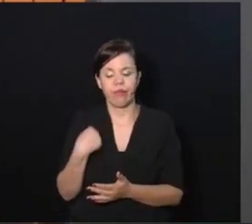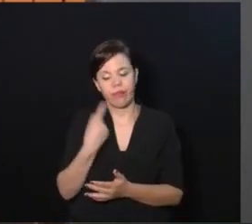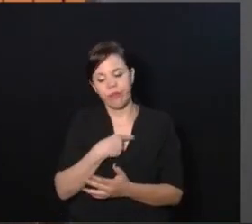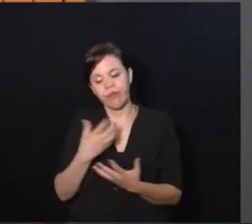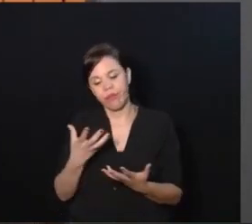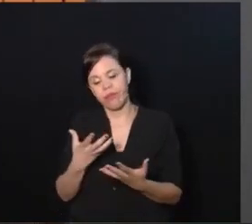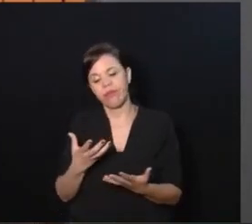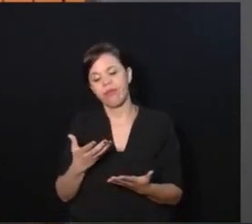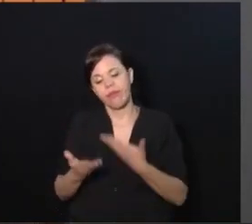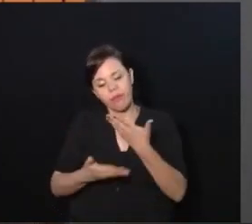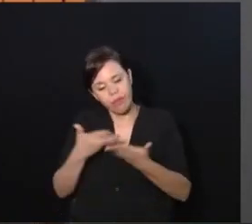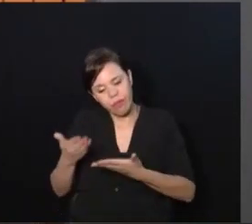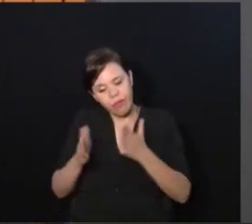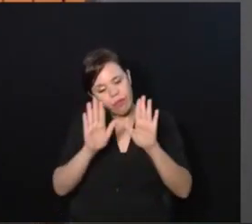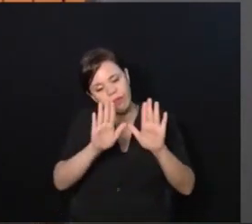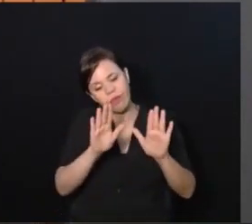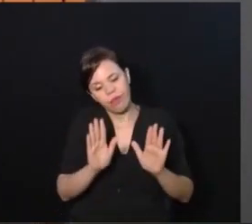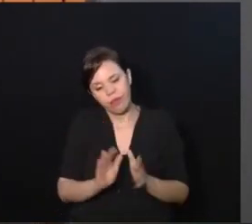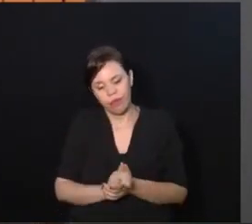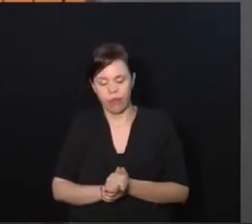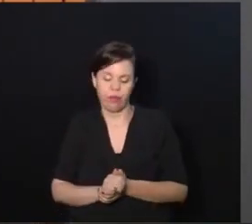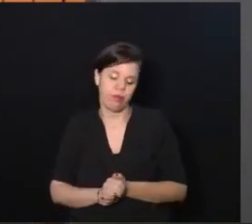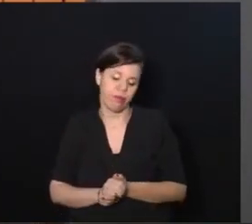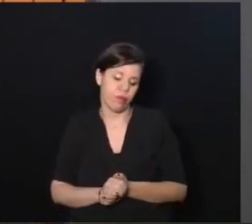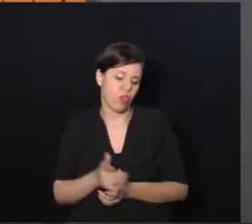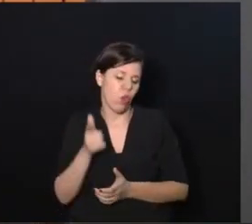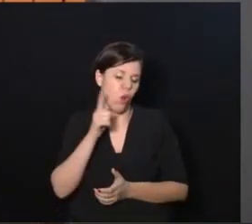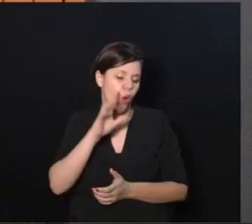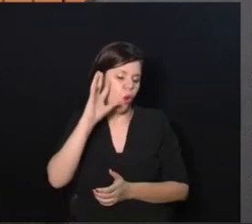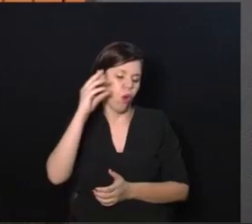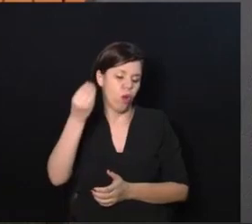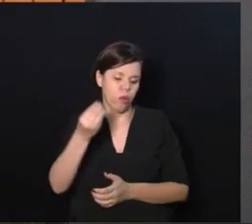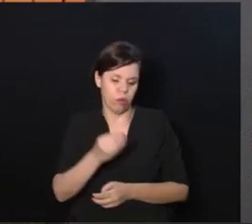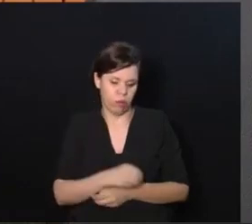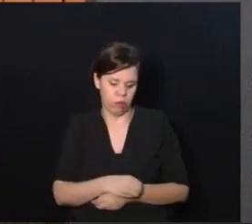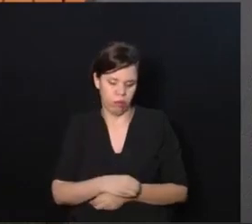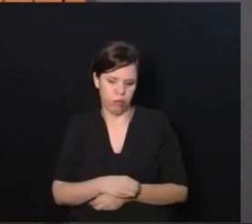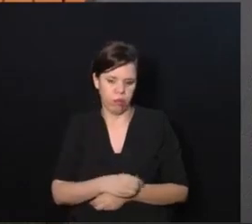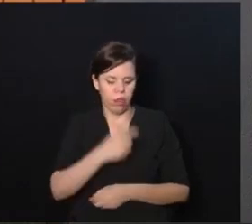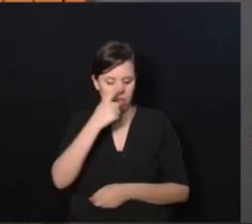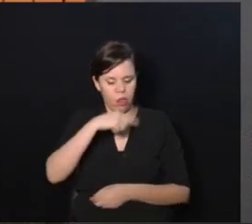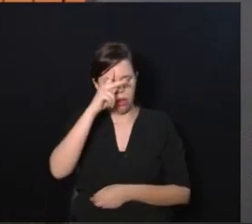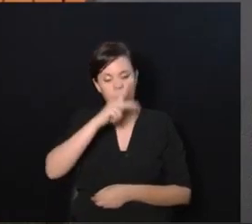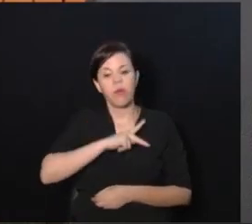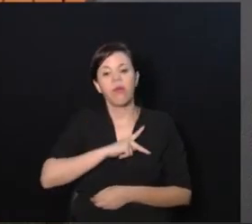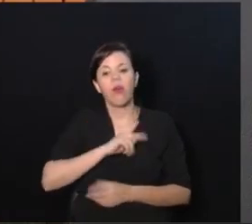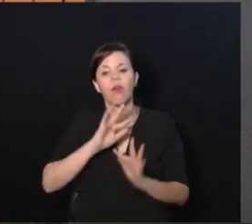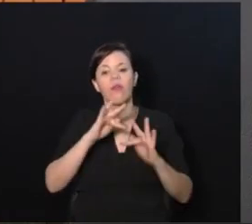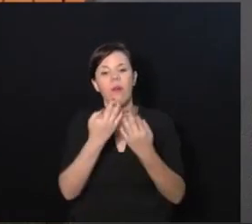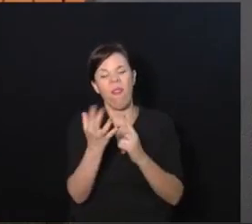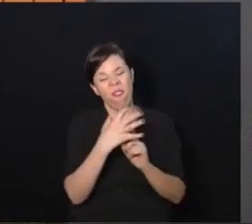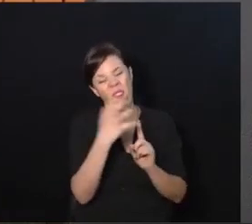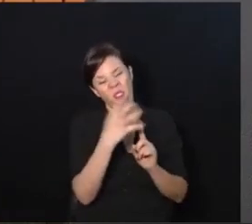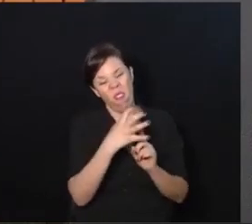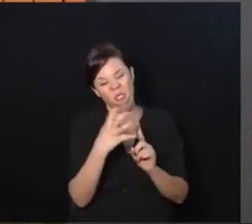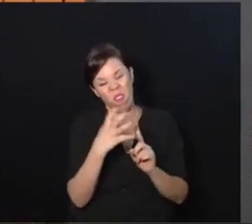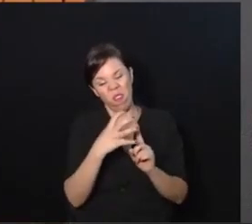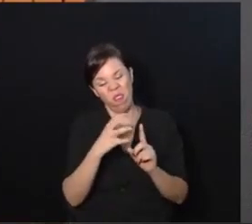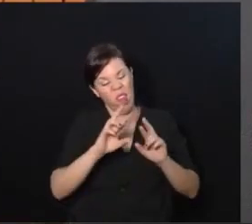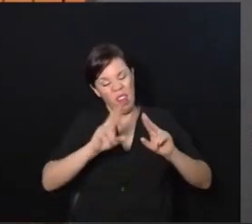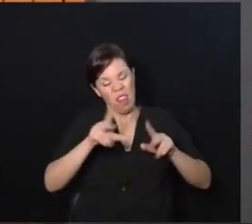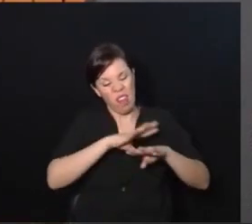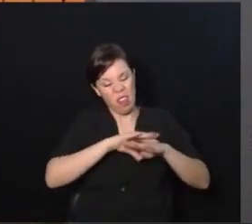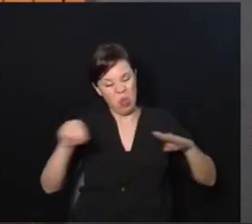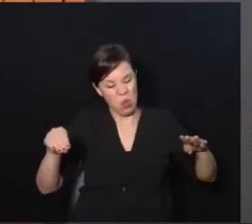o seu bem e tudo mais, mas é assim, ela não consegue ser ela mesma porque a família quer que ela seja outra coisa.